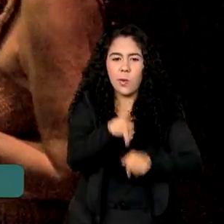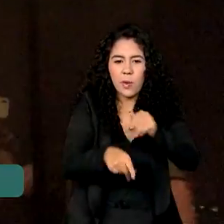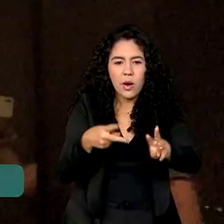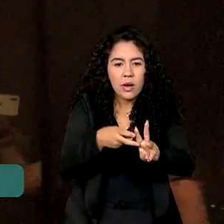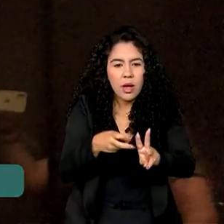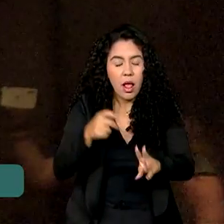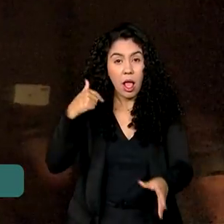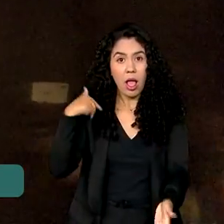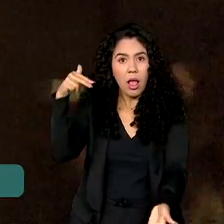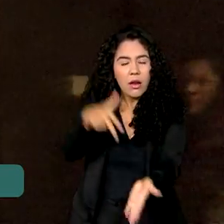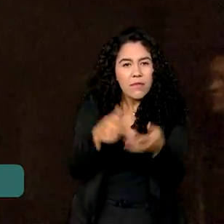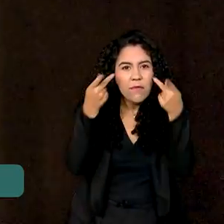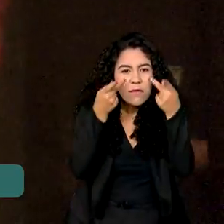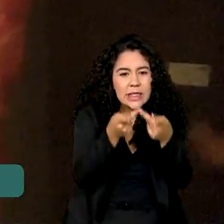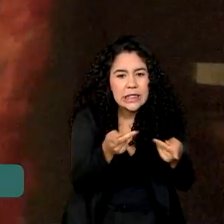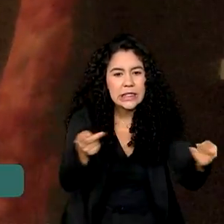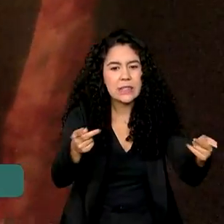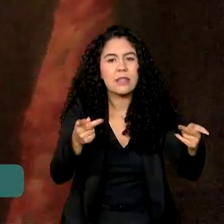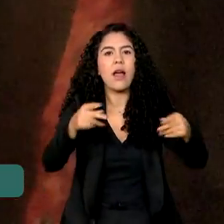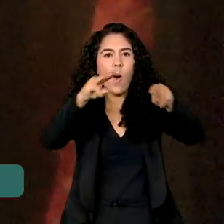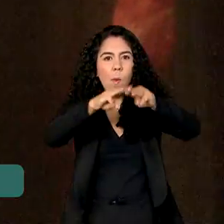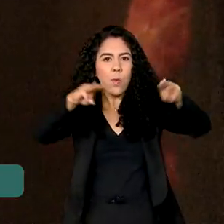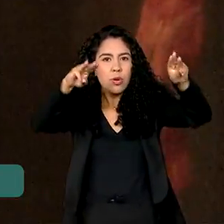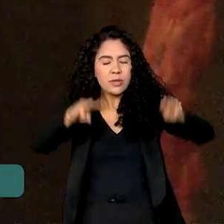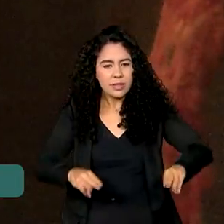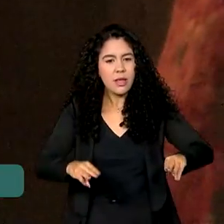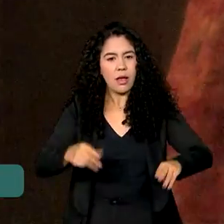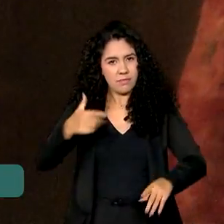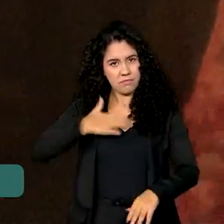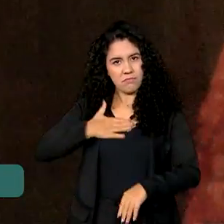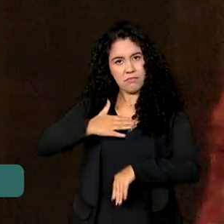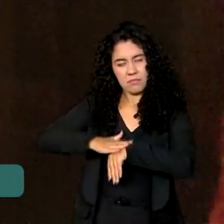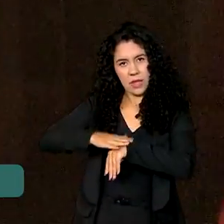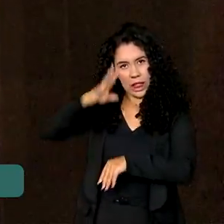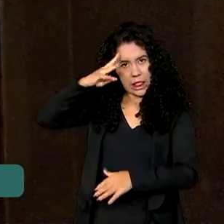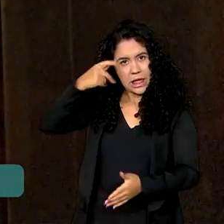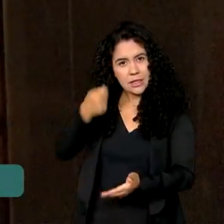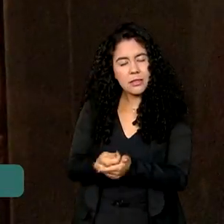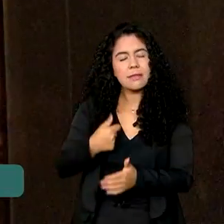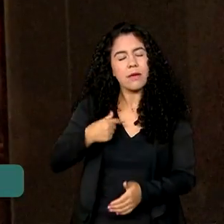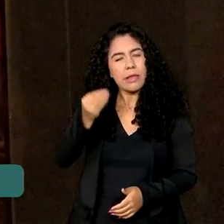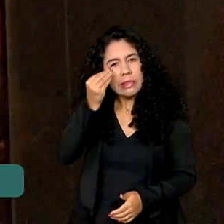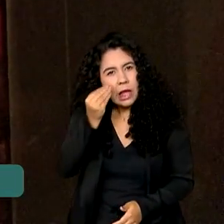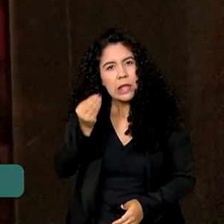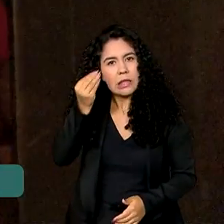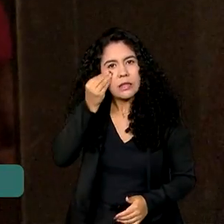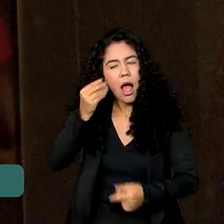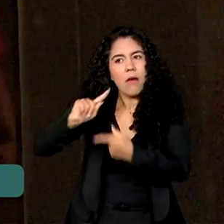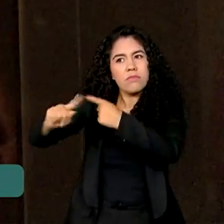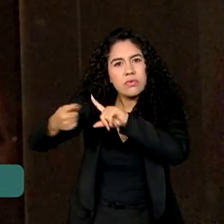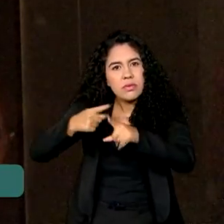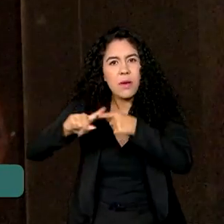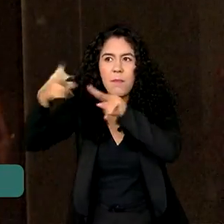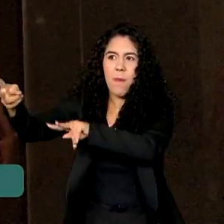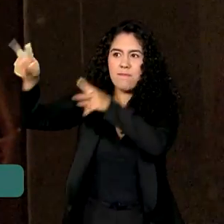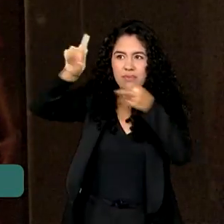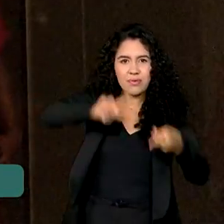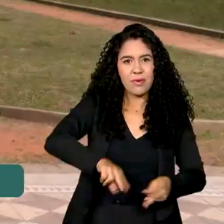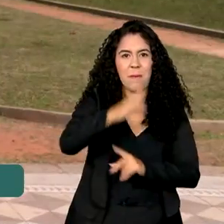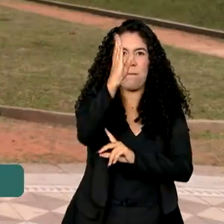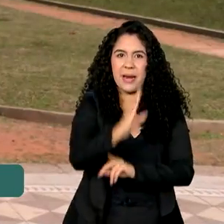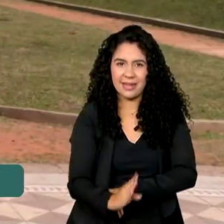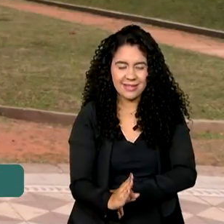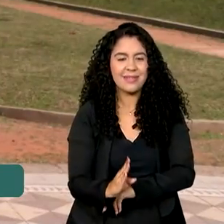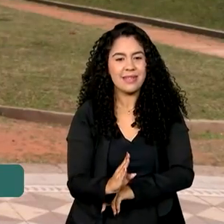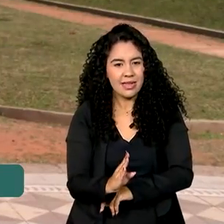ao museu, eu decidi que tentaria trazer esse manto de volta ao Brasil. Então,